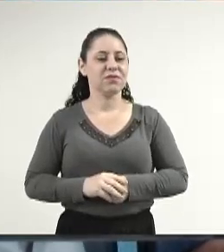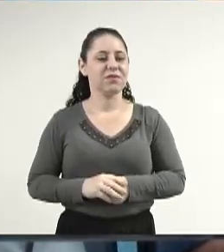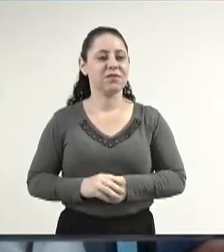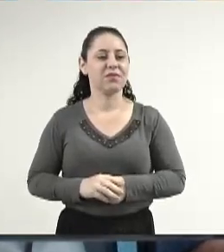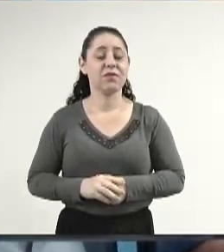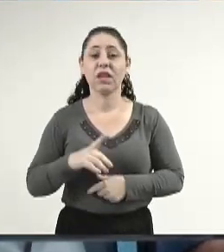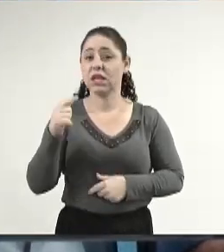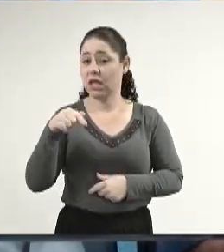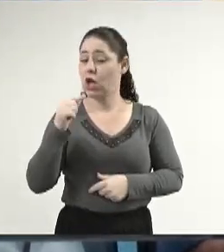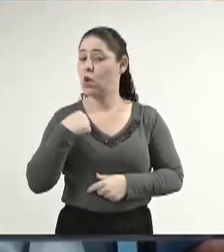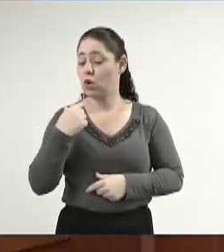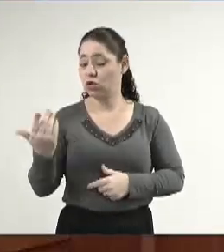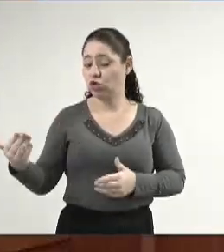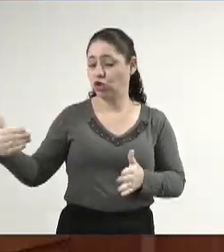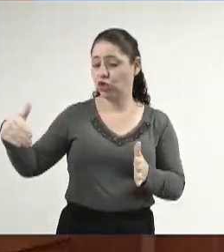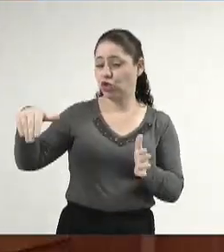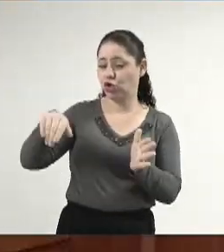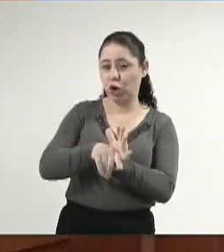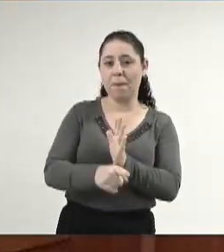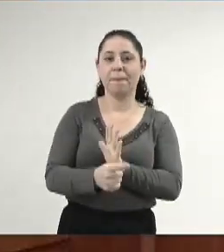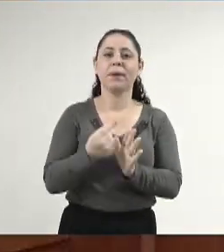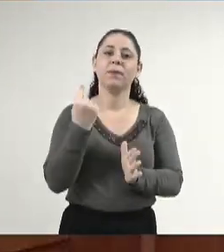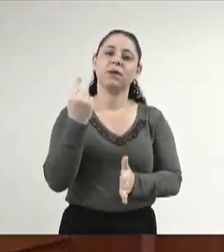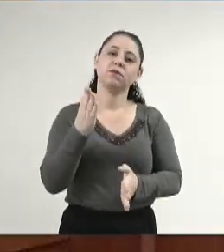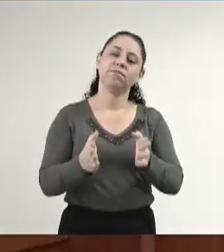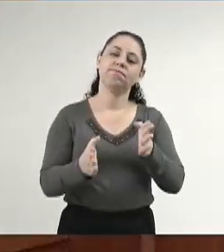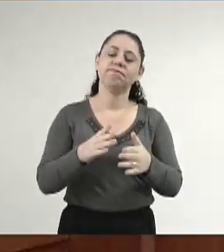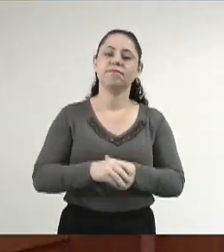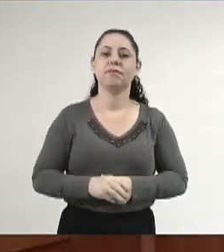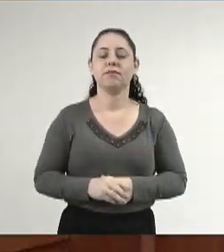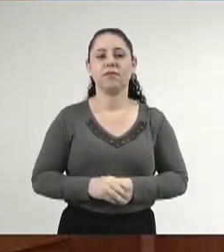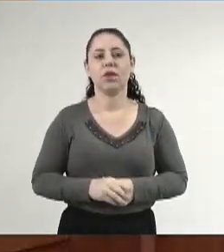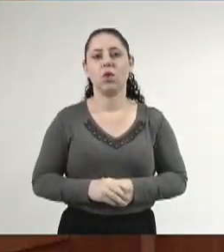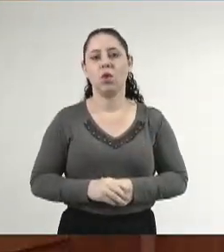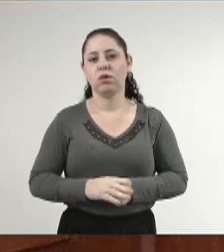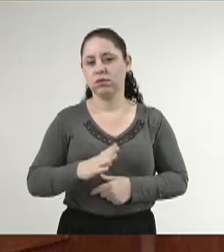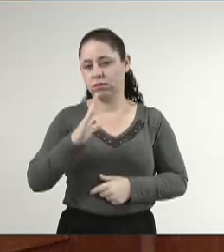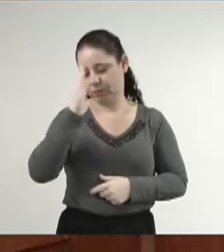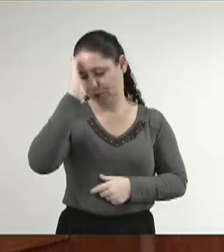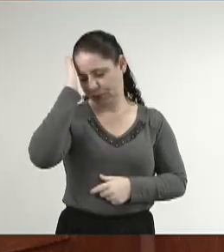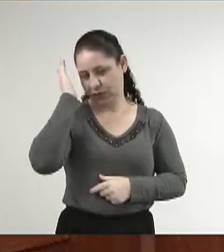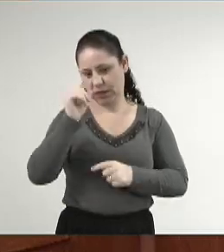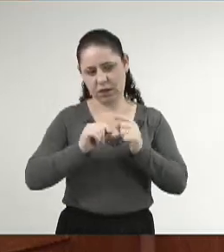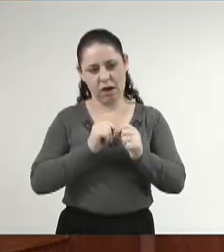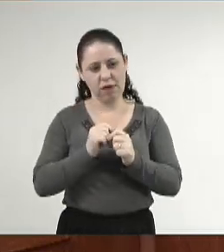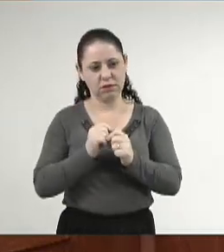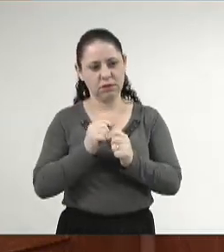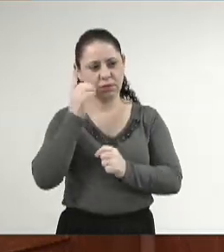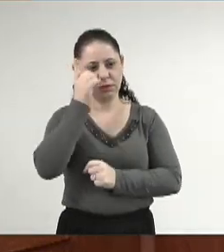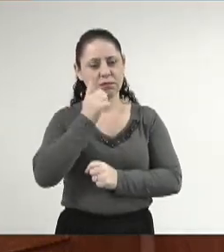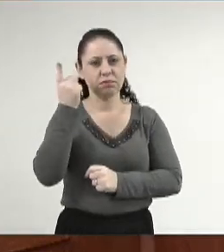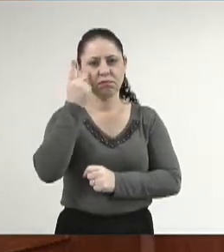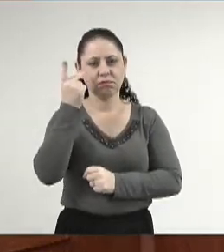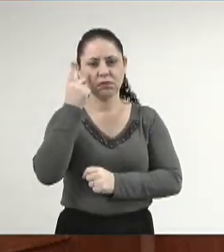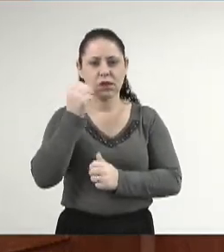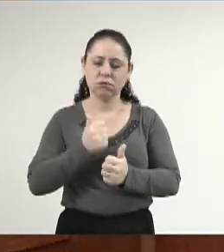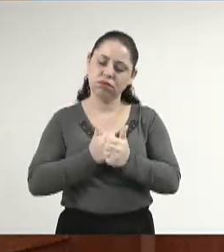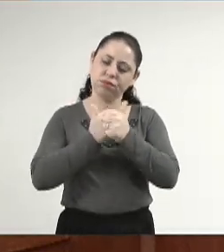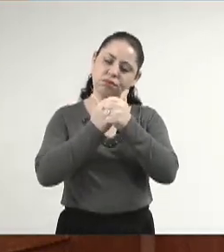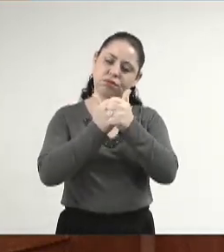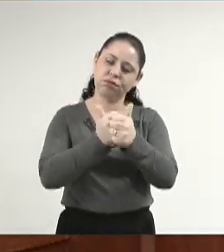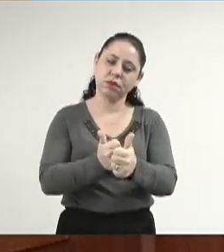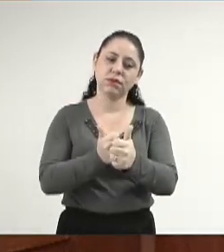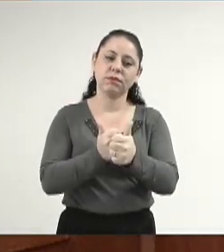E eu, quando cheguei aqui, no primeiro mandato, eu lembro que o Reinaldo era deputado comigo, Pedro Kemp nos acompanhou